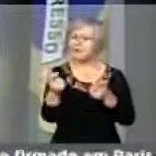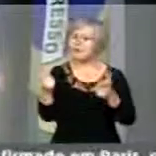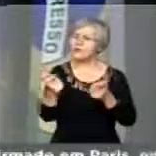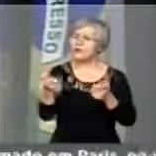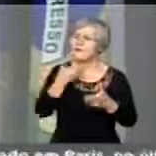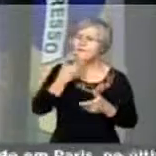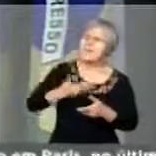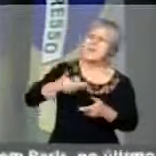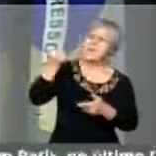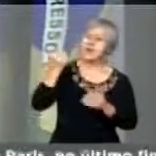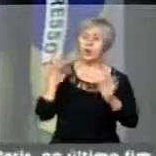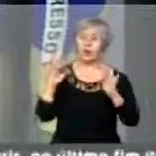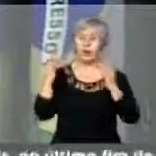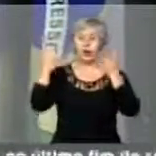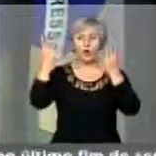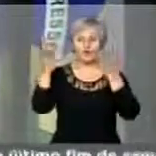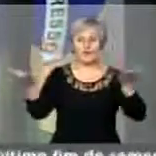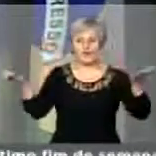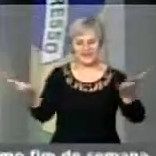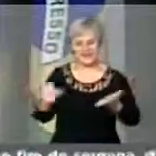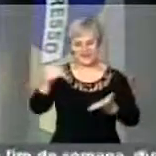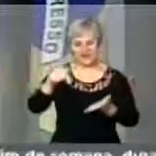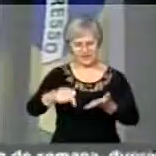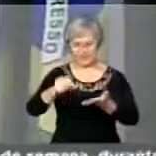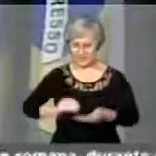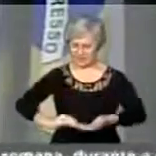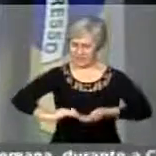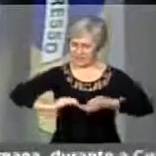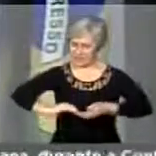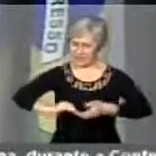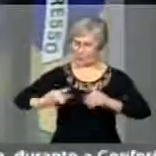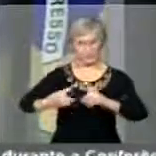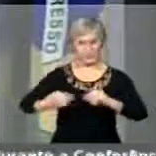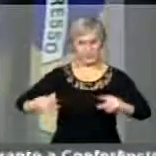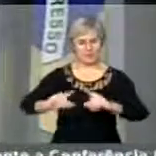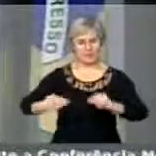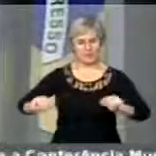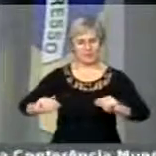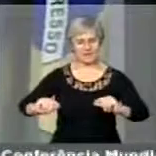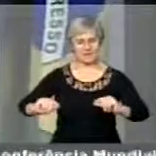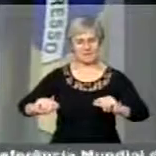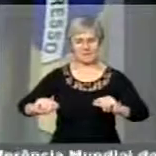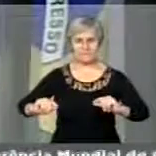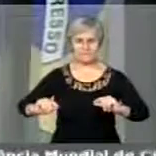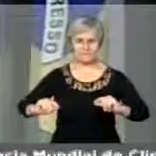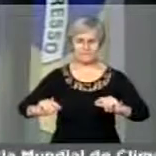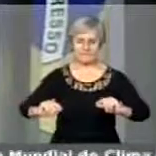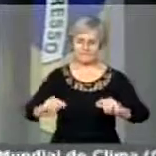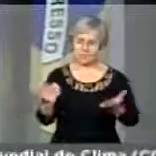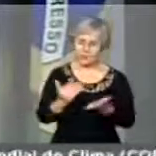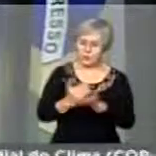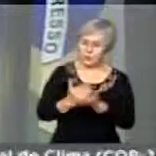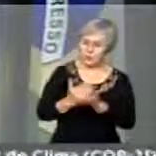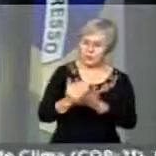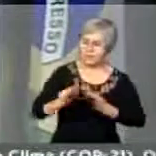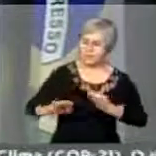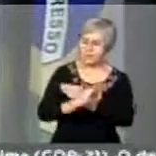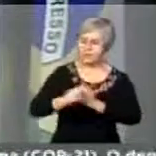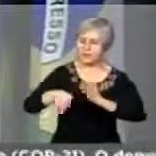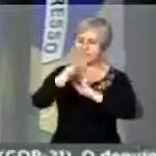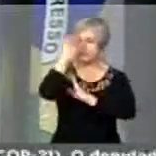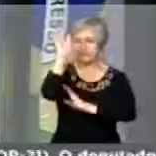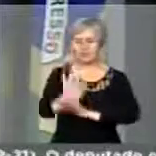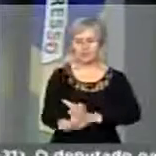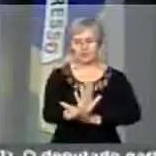do que esse solo sagrado do Congresso Nacional, do que Brasília, berço da arquitetura brasileira,